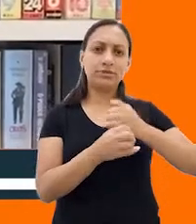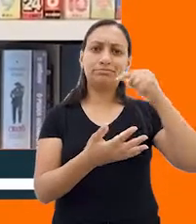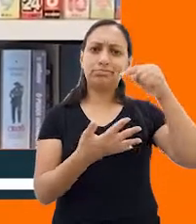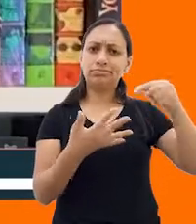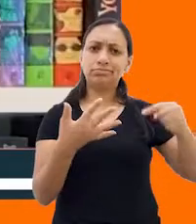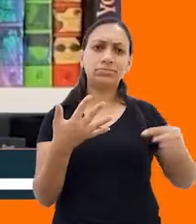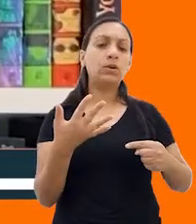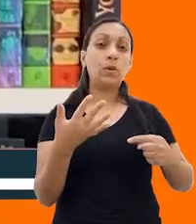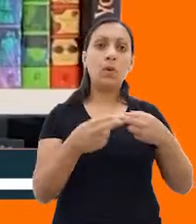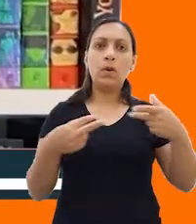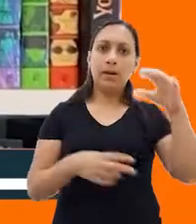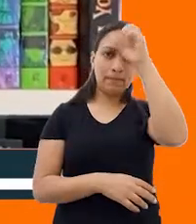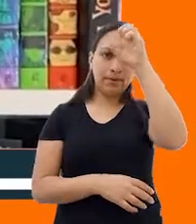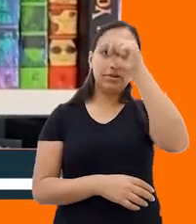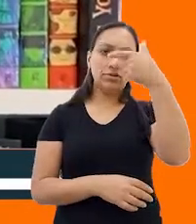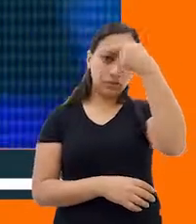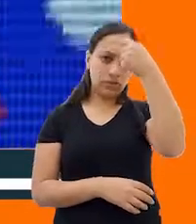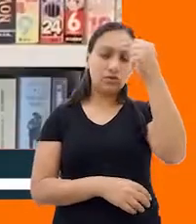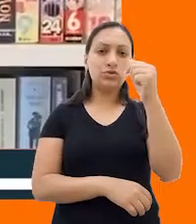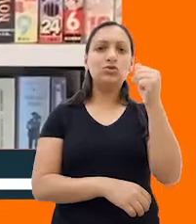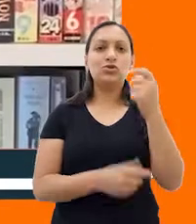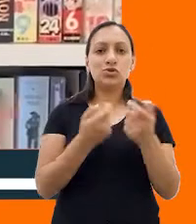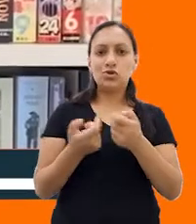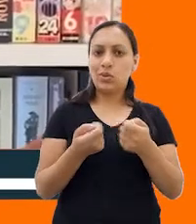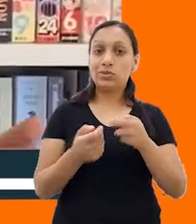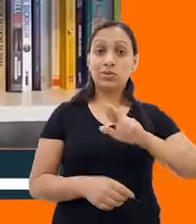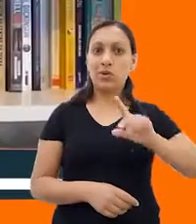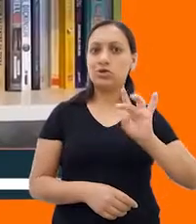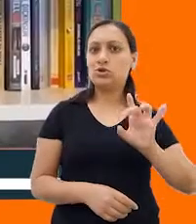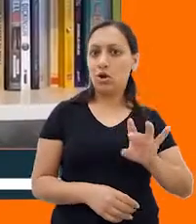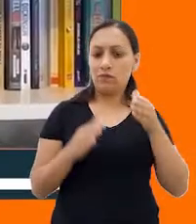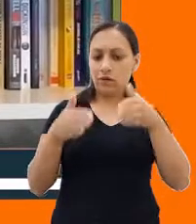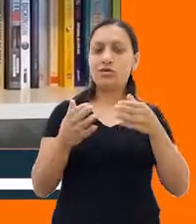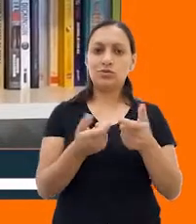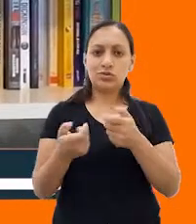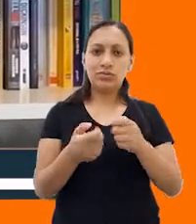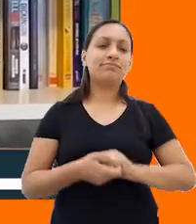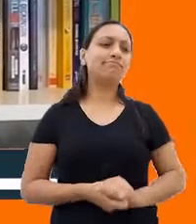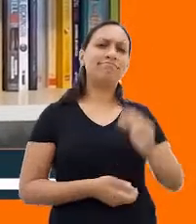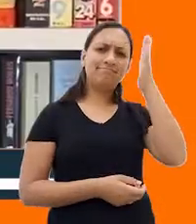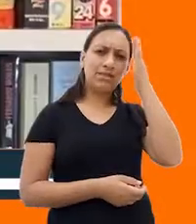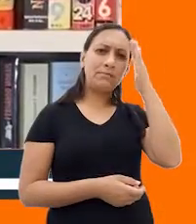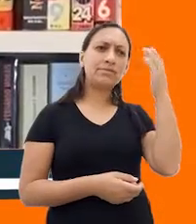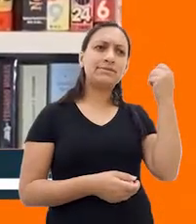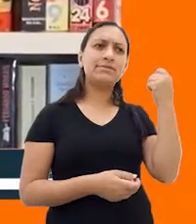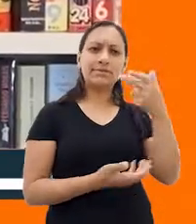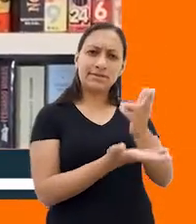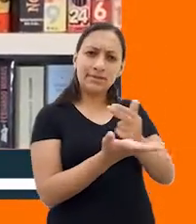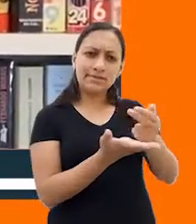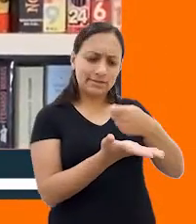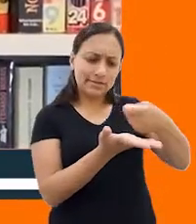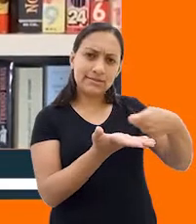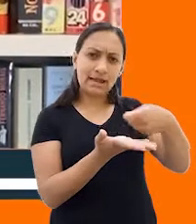Universidade de Jogos, que não é apenas fazer jogos. Tem que saber desenhar? Sim, eu já ouvi essa também direto. Embora eu seja